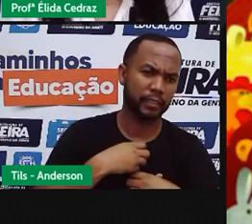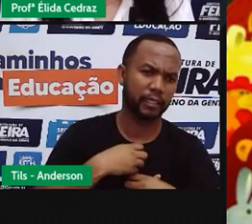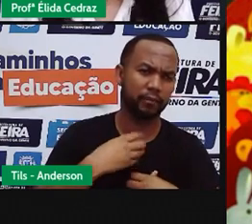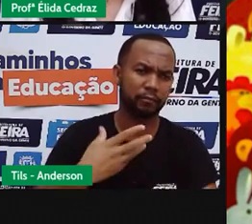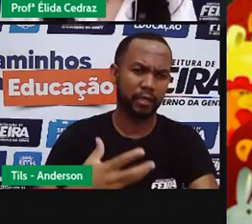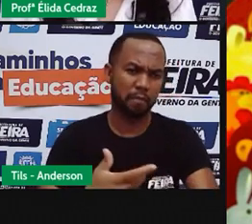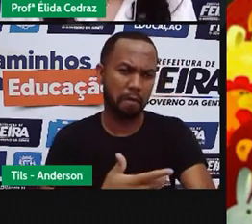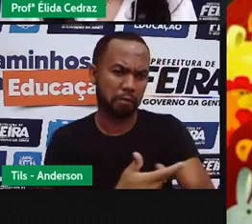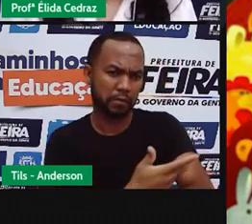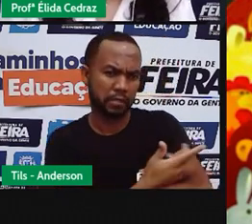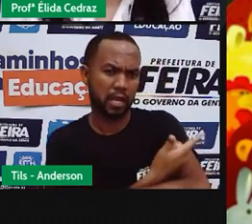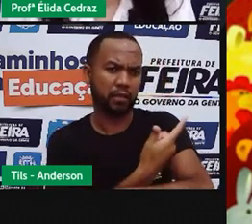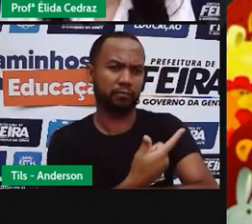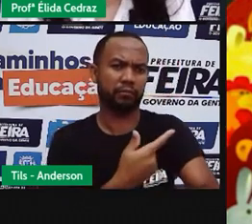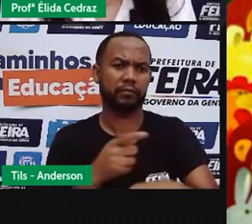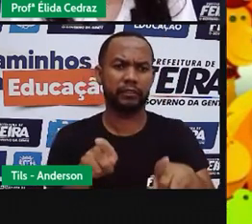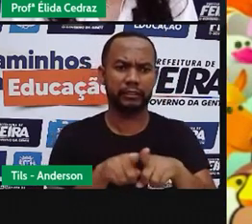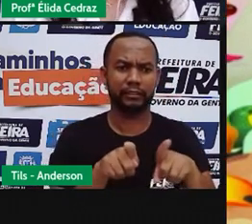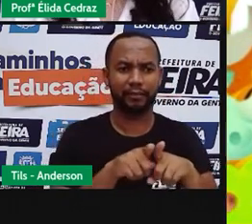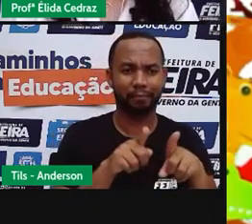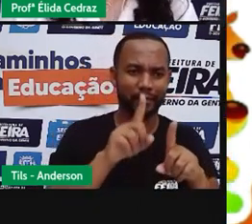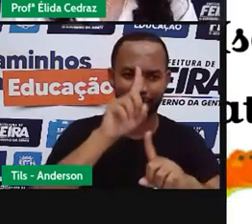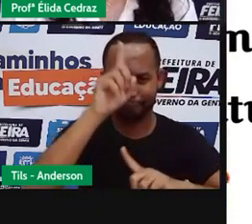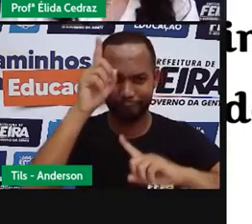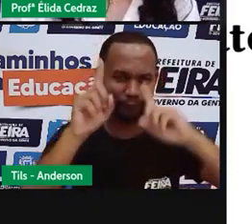emoções, e as atitudes.